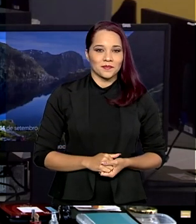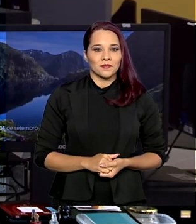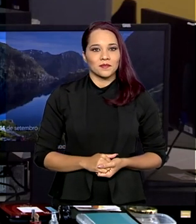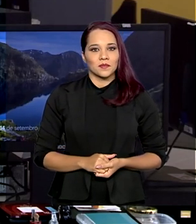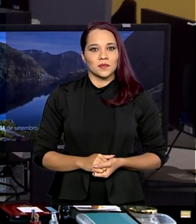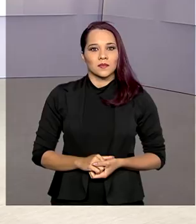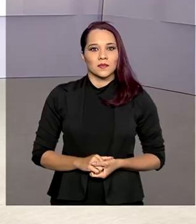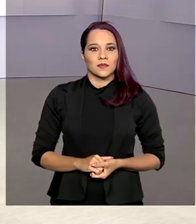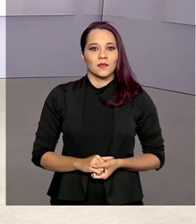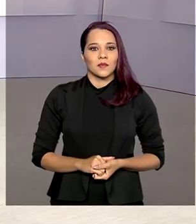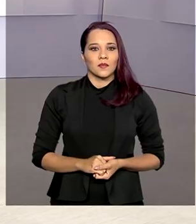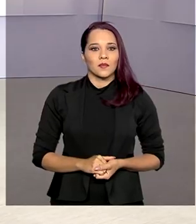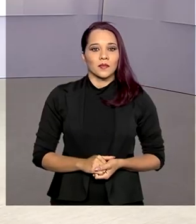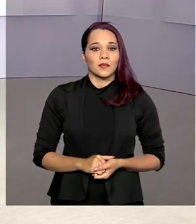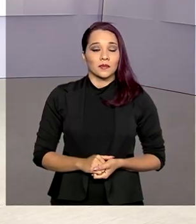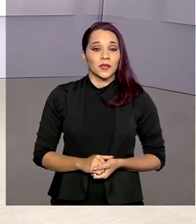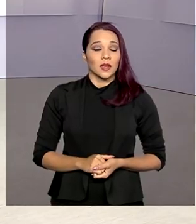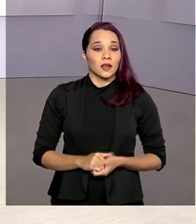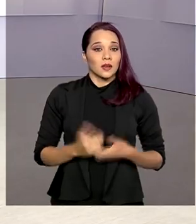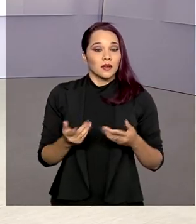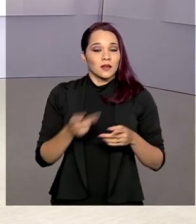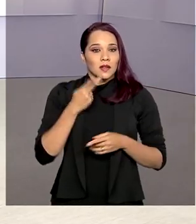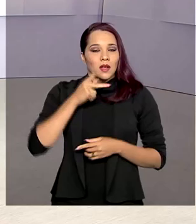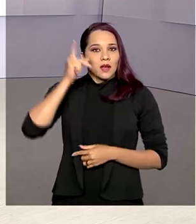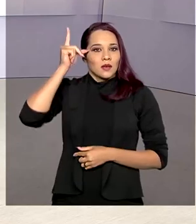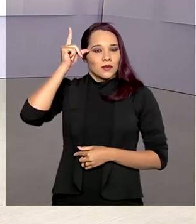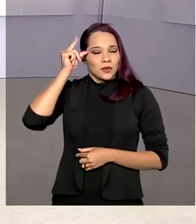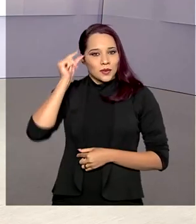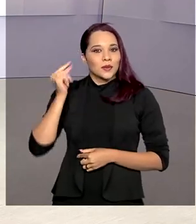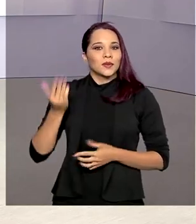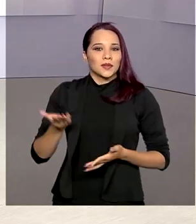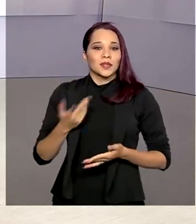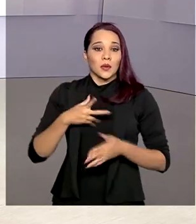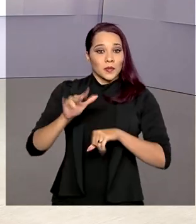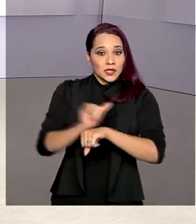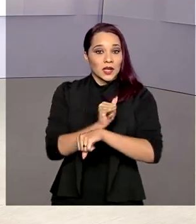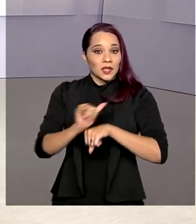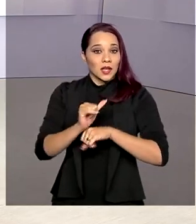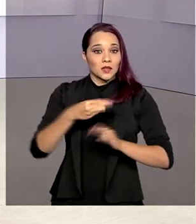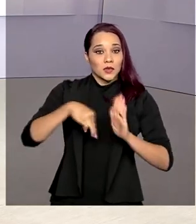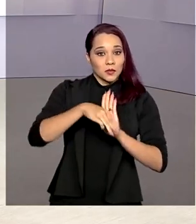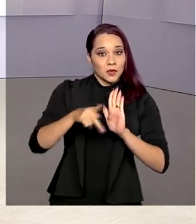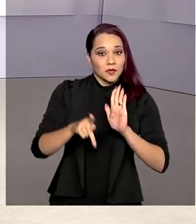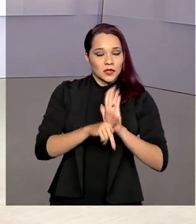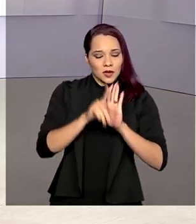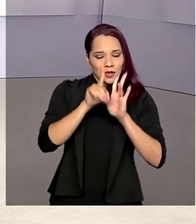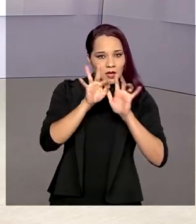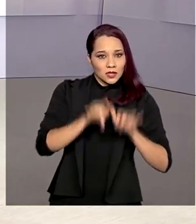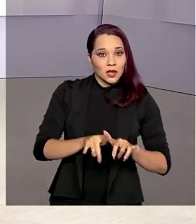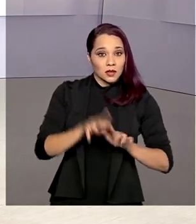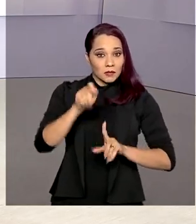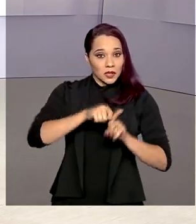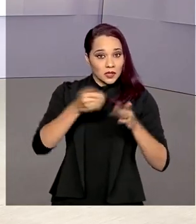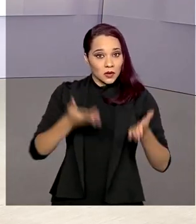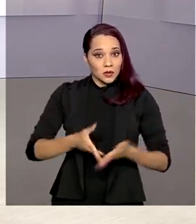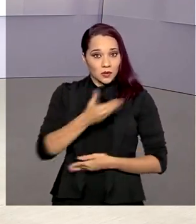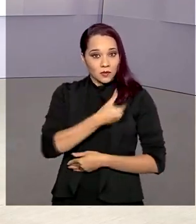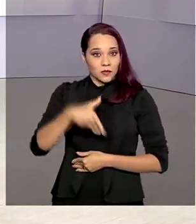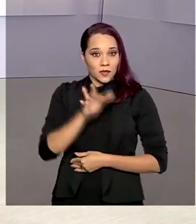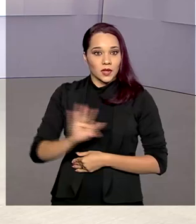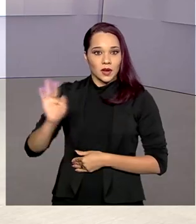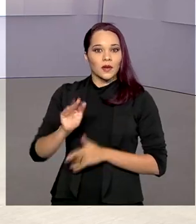o governo agora. E por falar em alívio no bolso, uma medida provisória editada este mês pelo governo federal